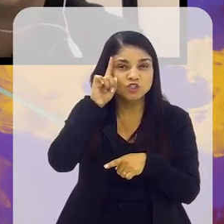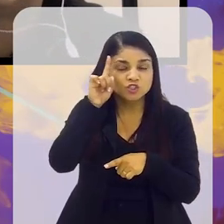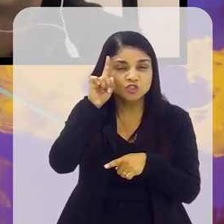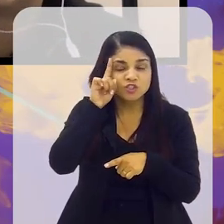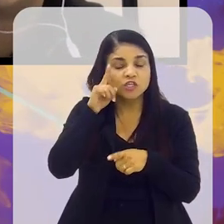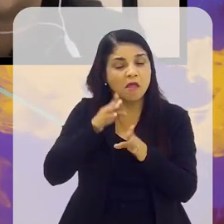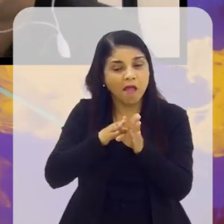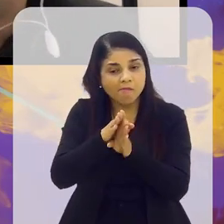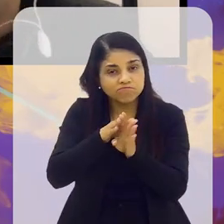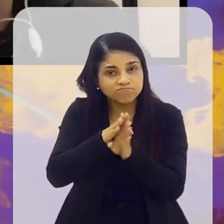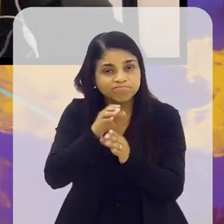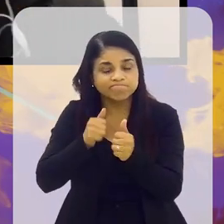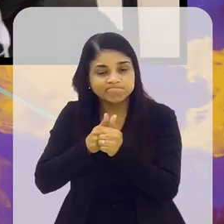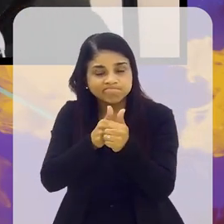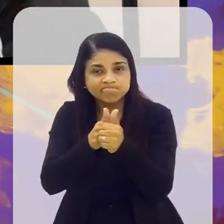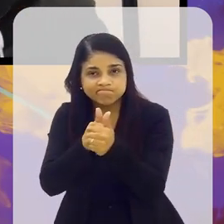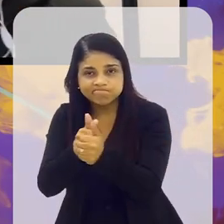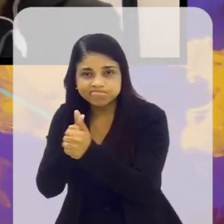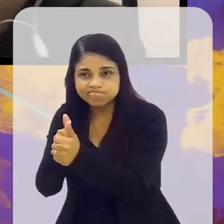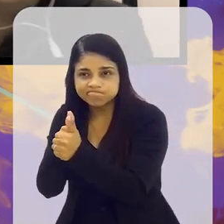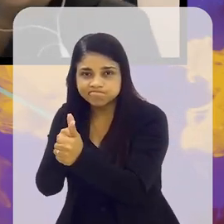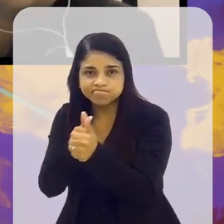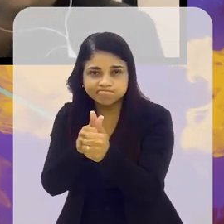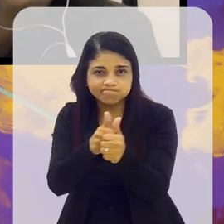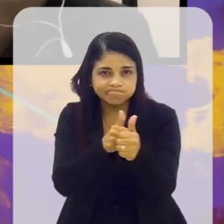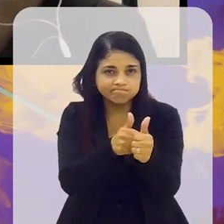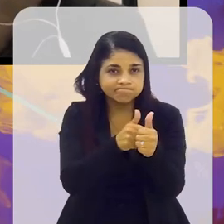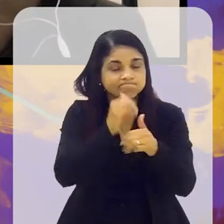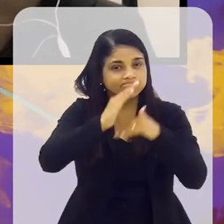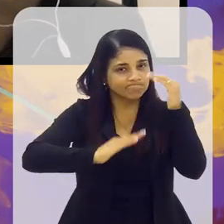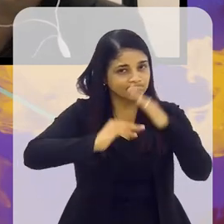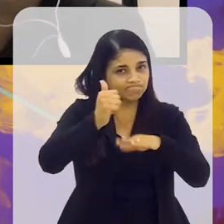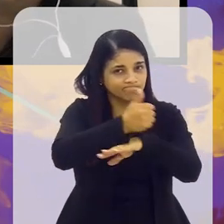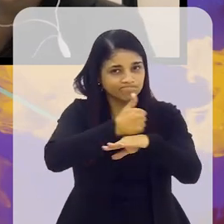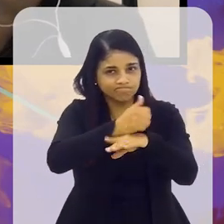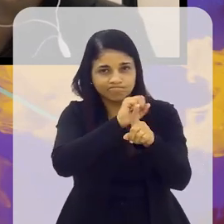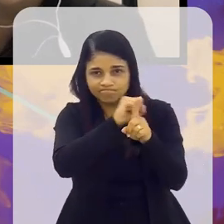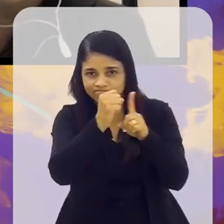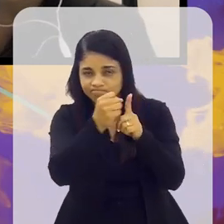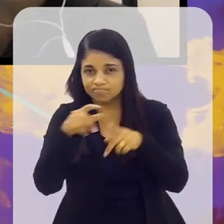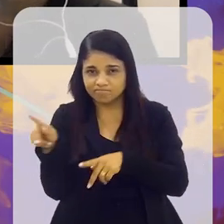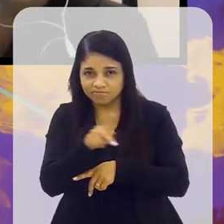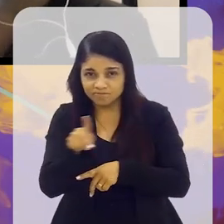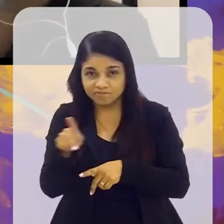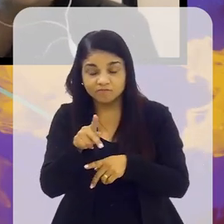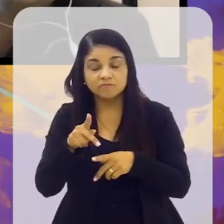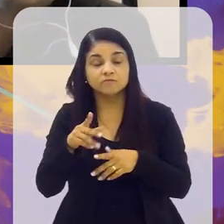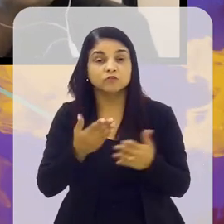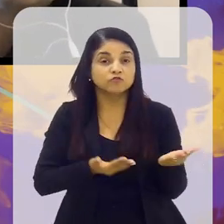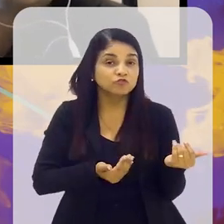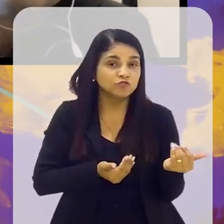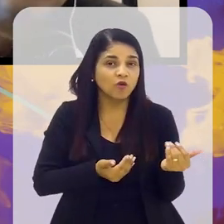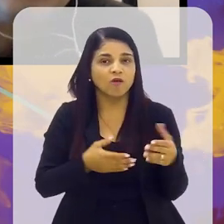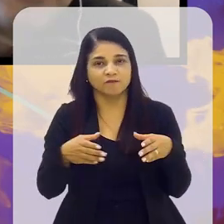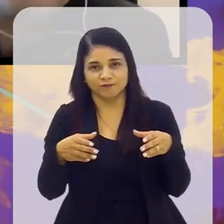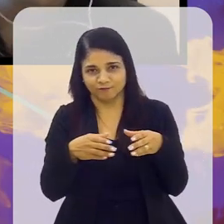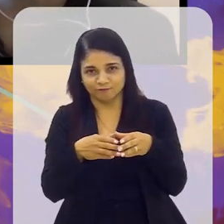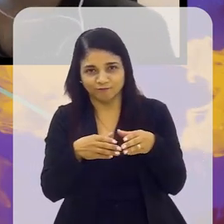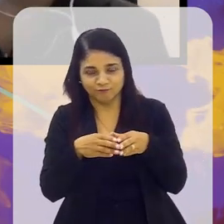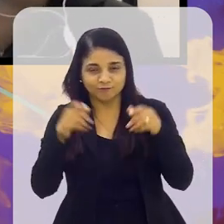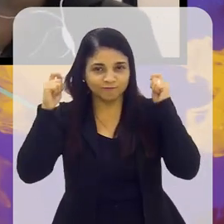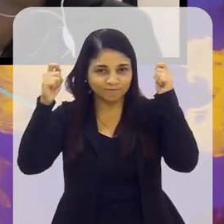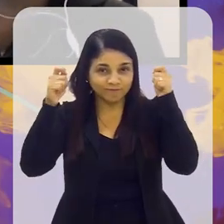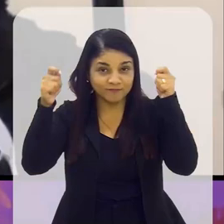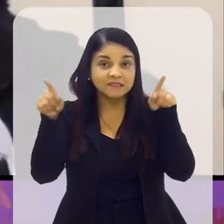forma, inclusive, que há um acompanhamento por parte desses profissionais, desses jovens torcedores, inclusive nas